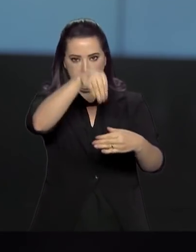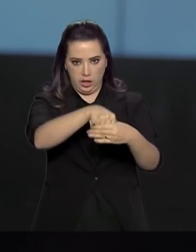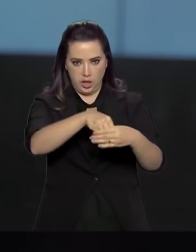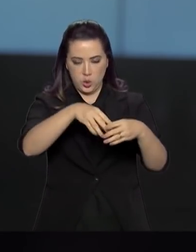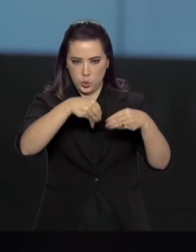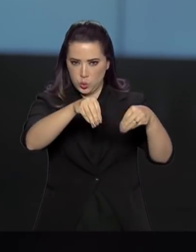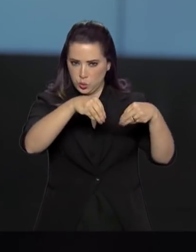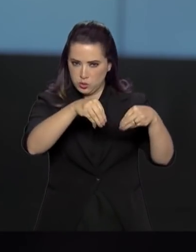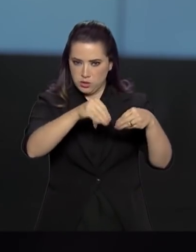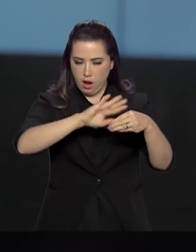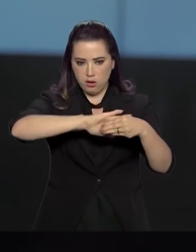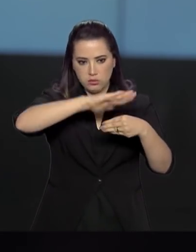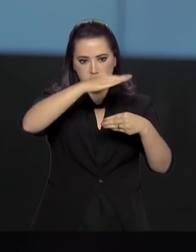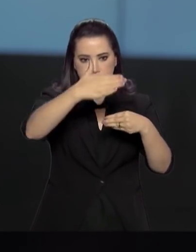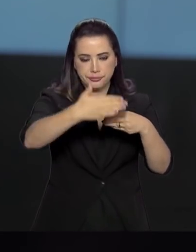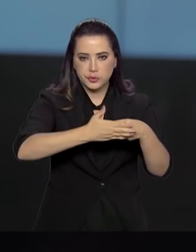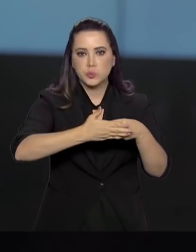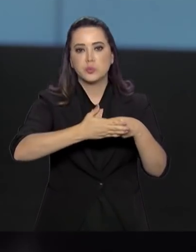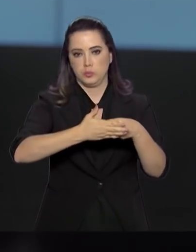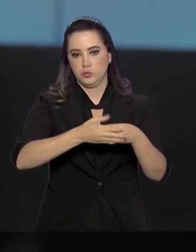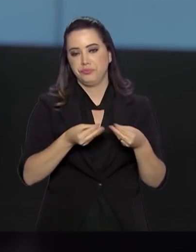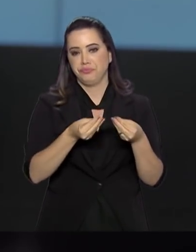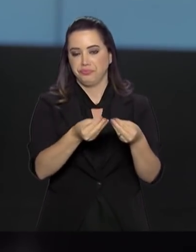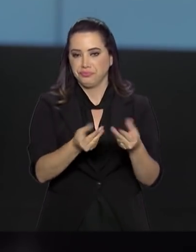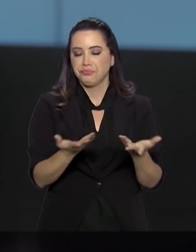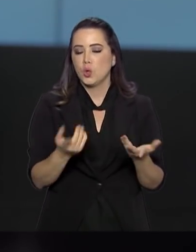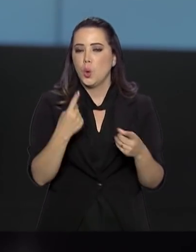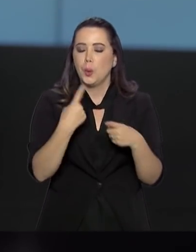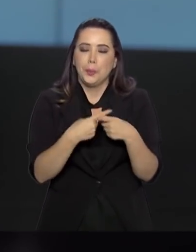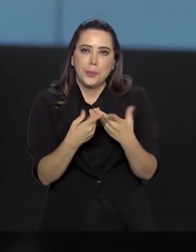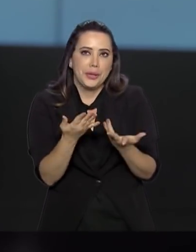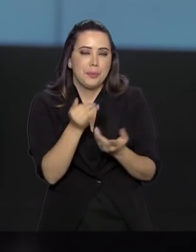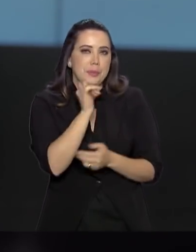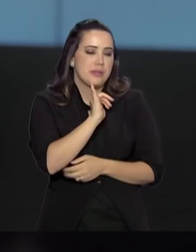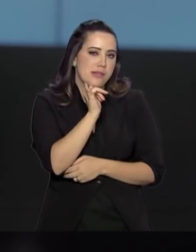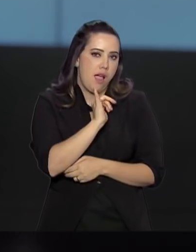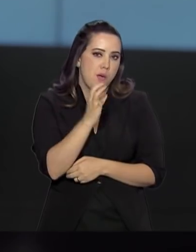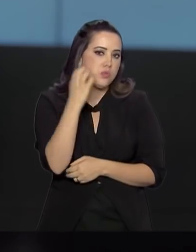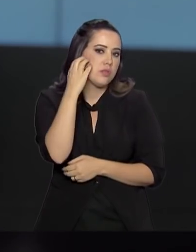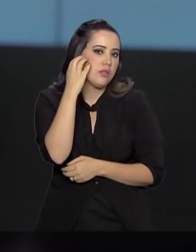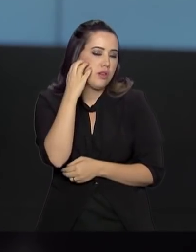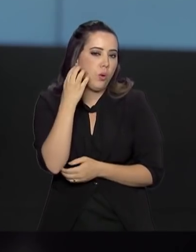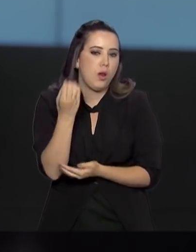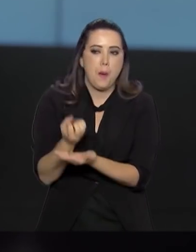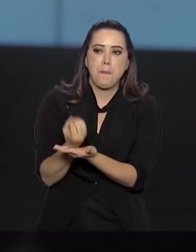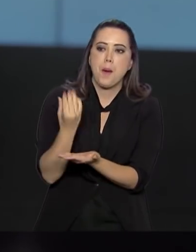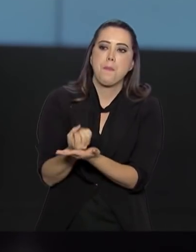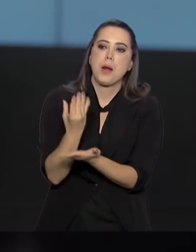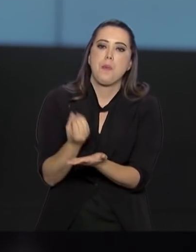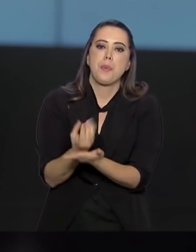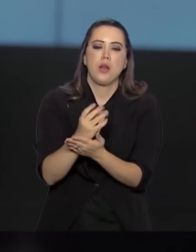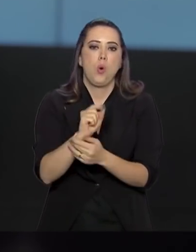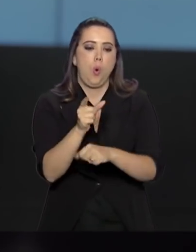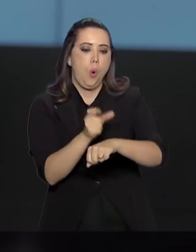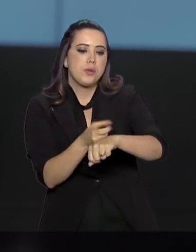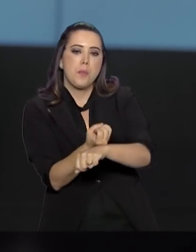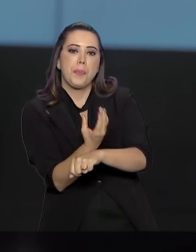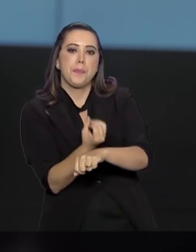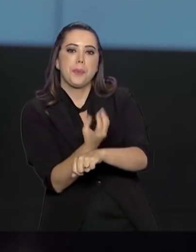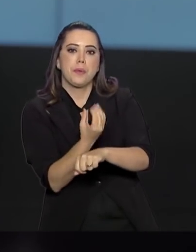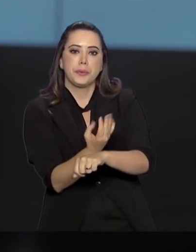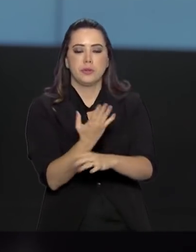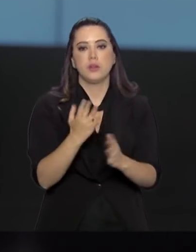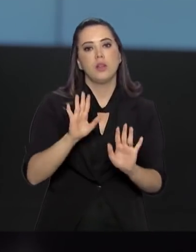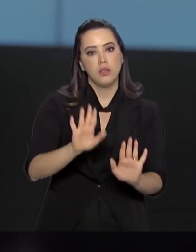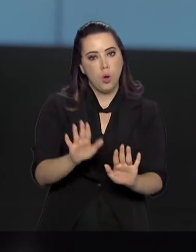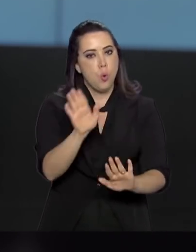embalagens que foram dadas pelos fiscais. Isso vale, por exemplo, para ligações telefônicas ou alarmes. Por